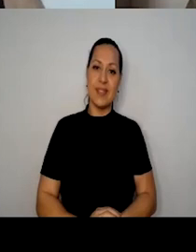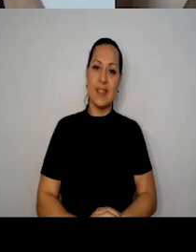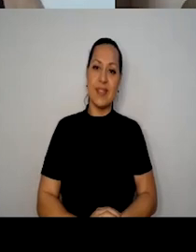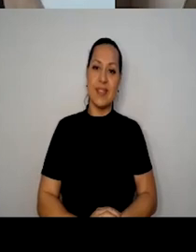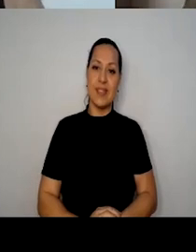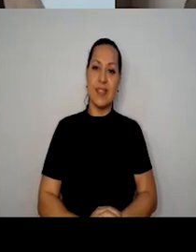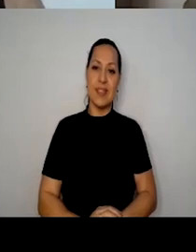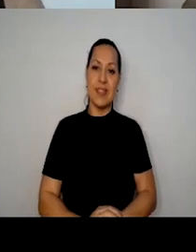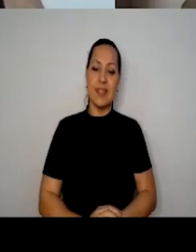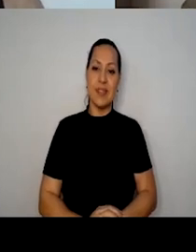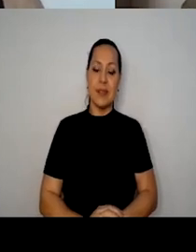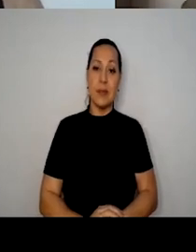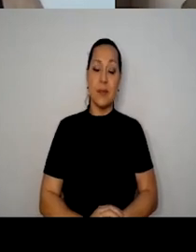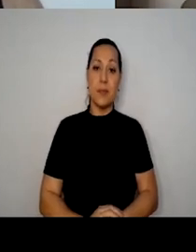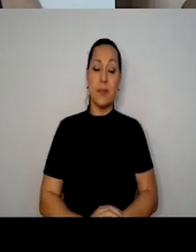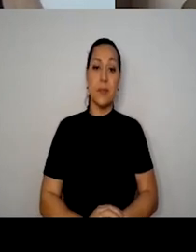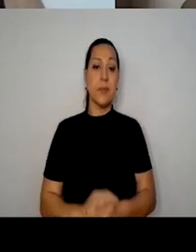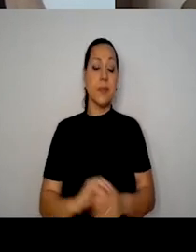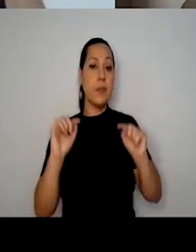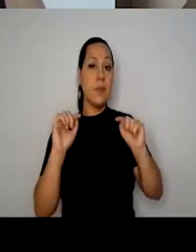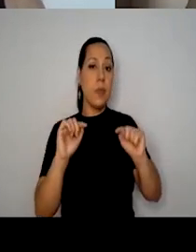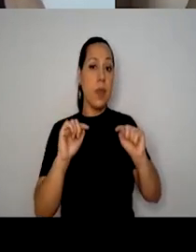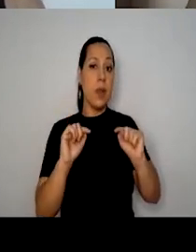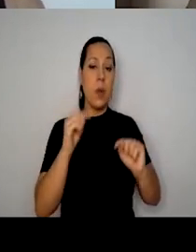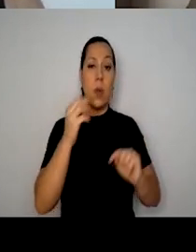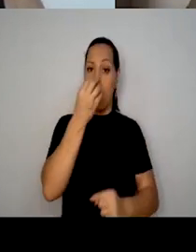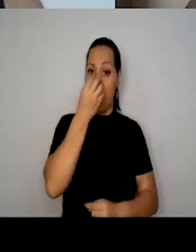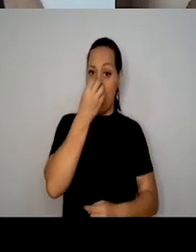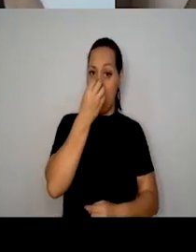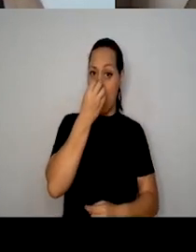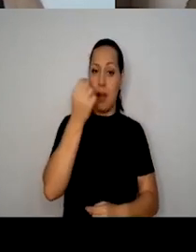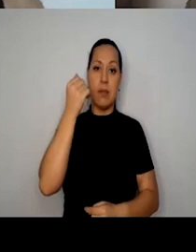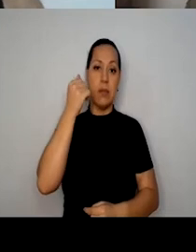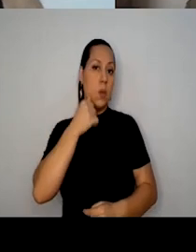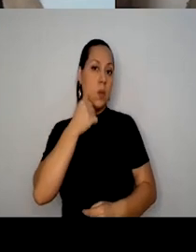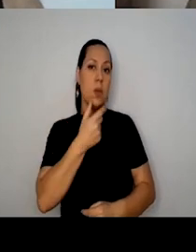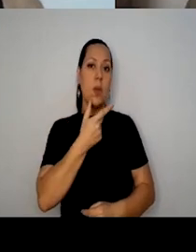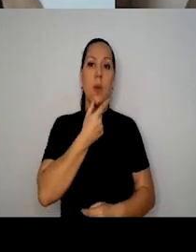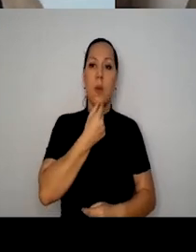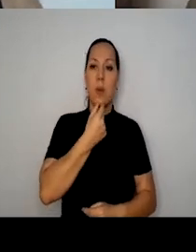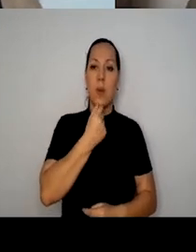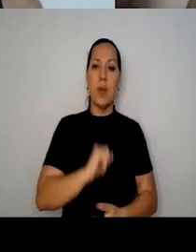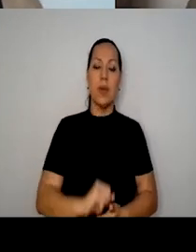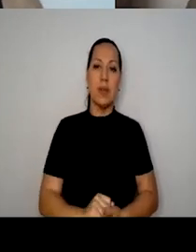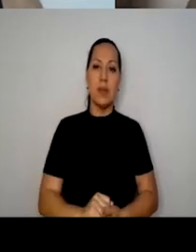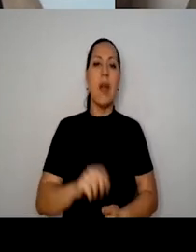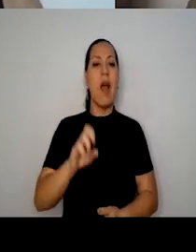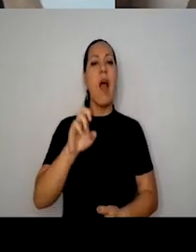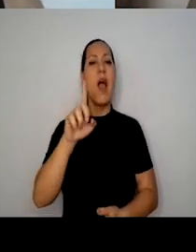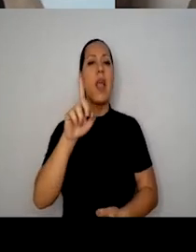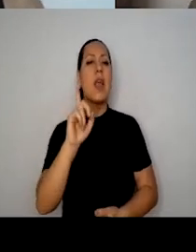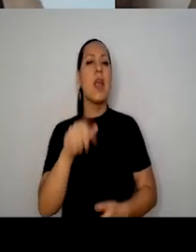Esta figura do palhaço, da palhaça, ela é a figura